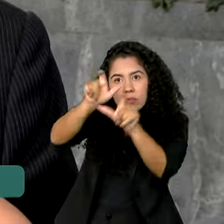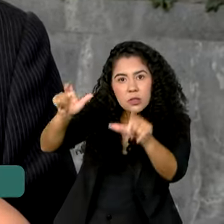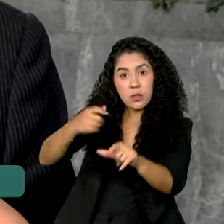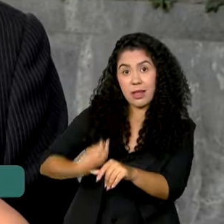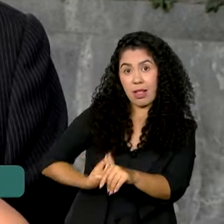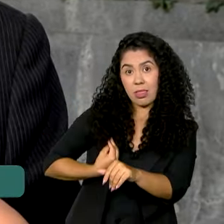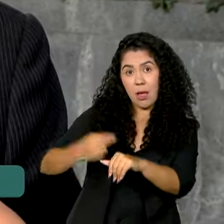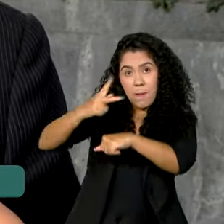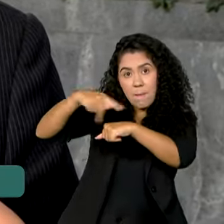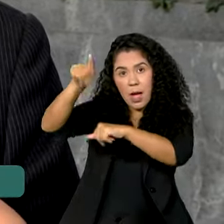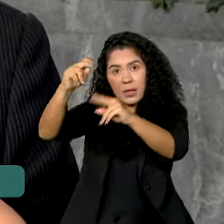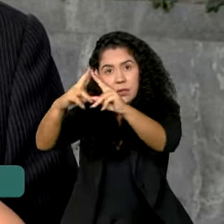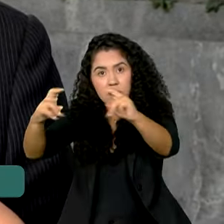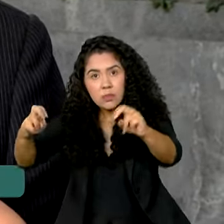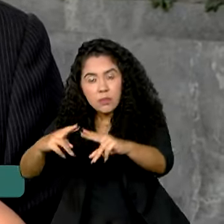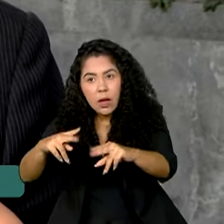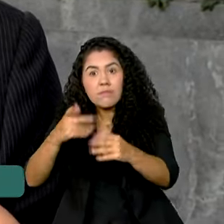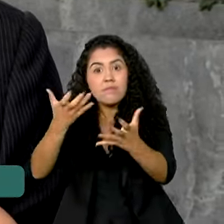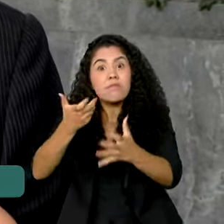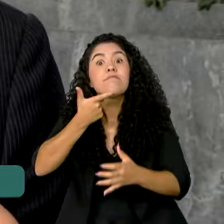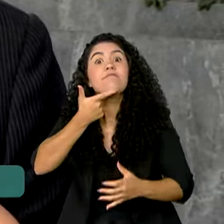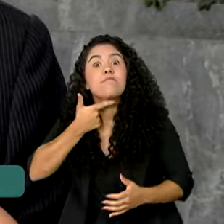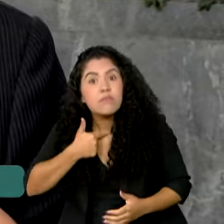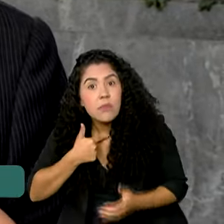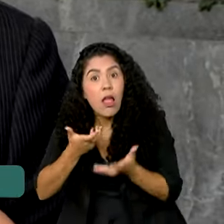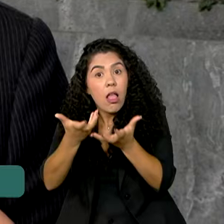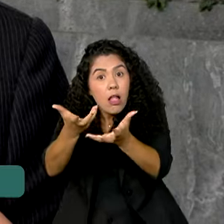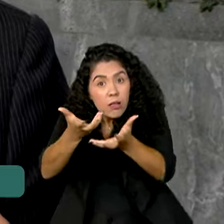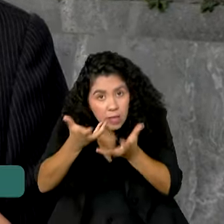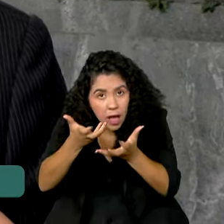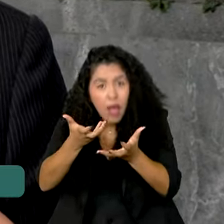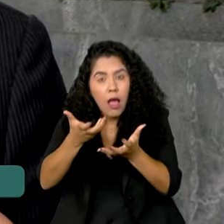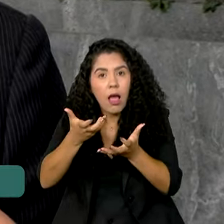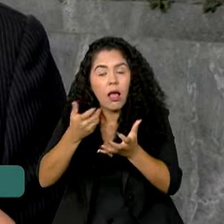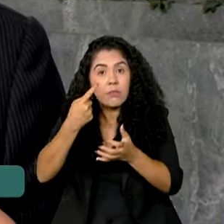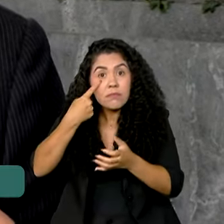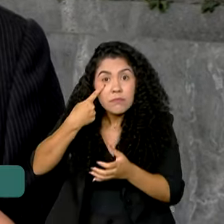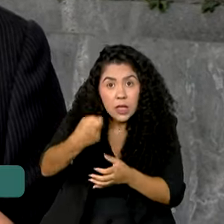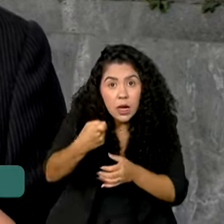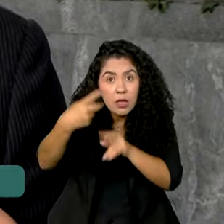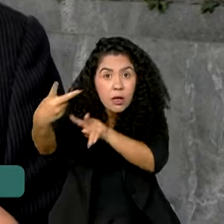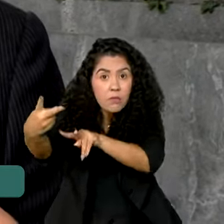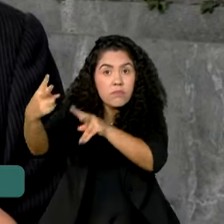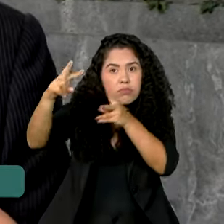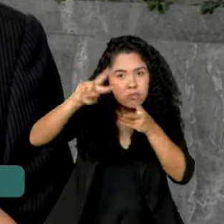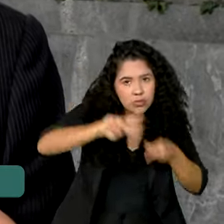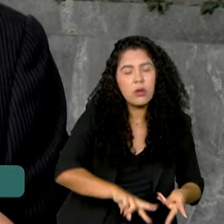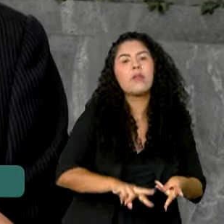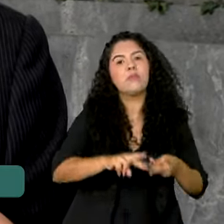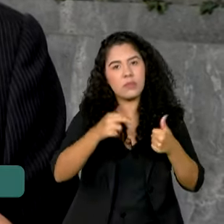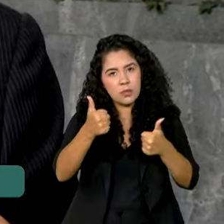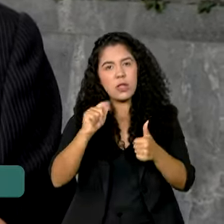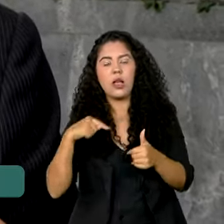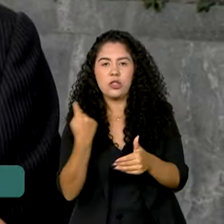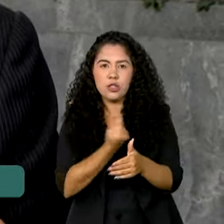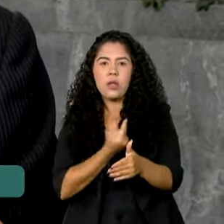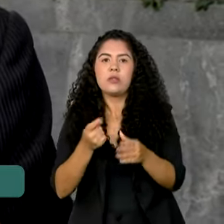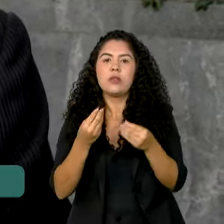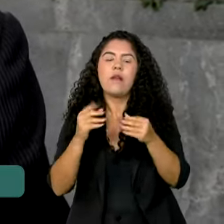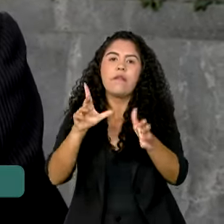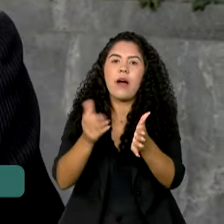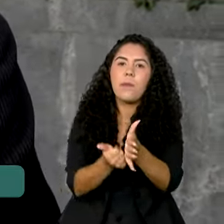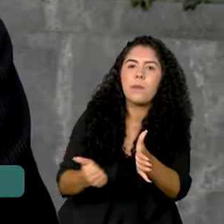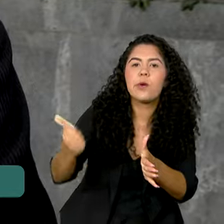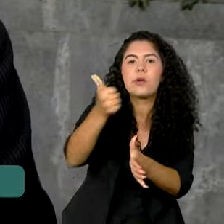tem que manifestar um desejo definitivo de vir. E, evidentemente, vai se dar prioridades às pessoas